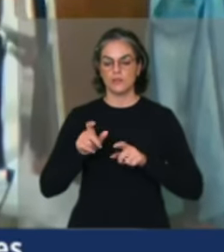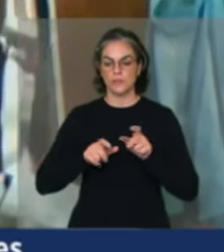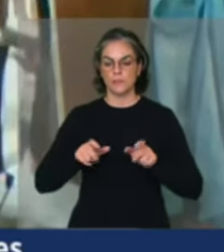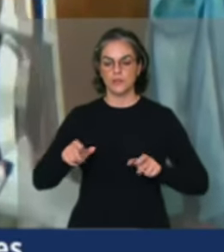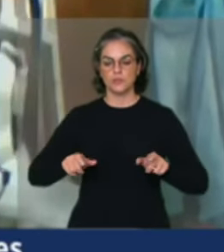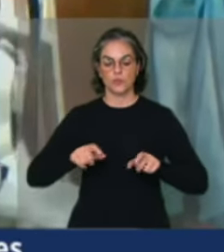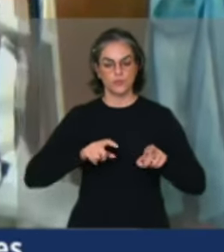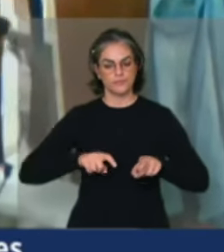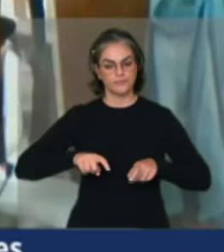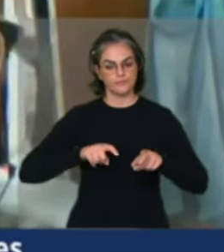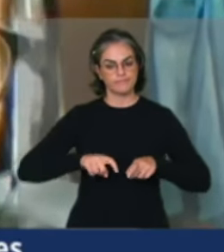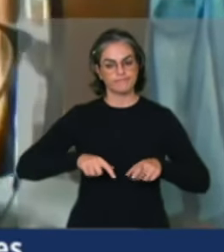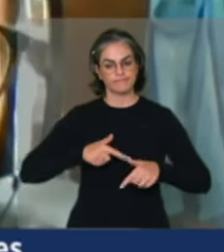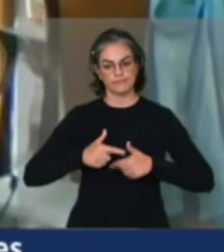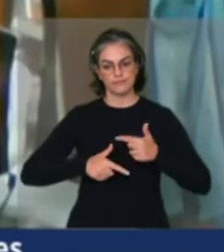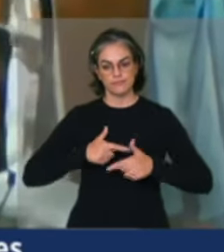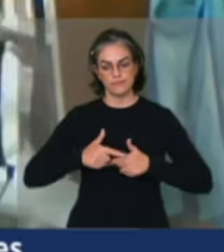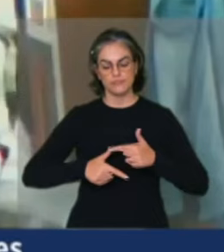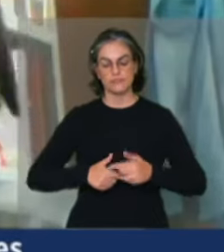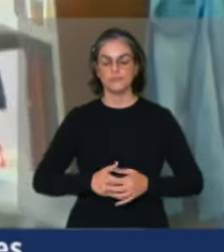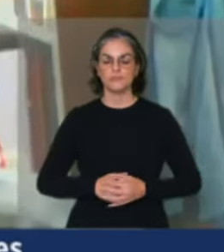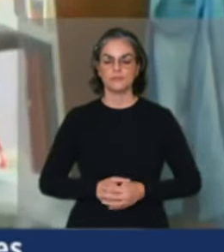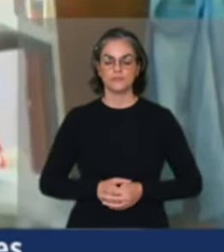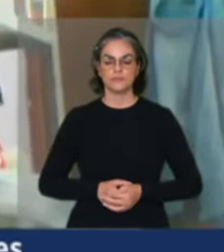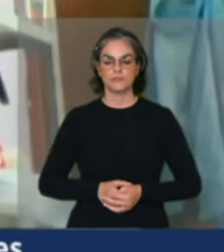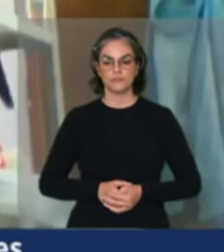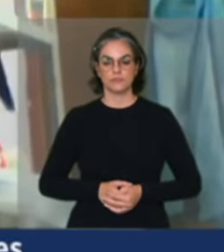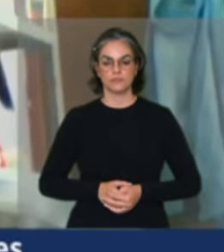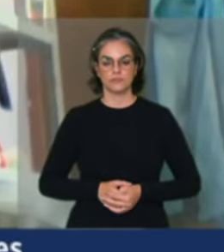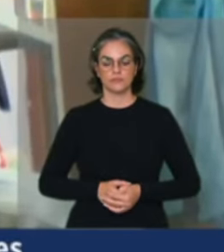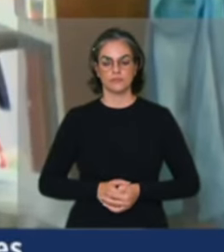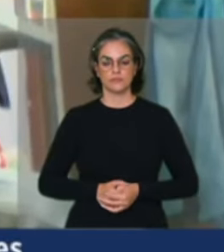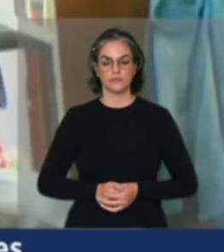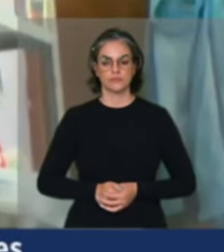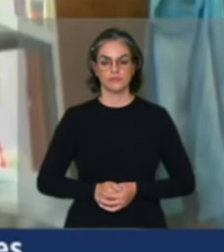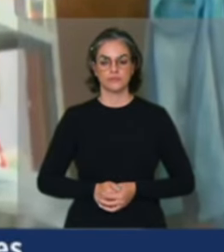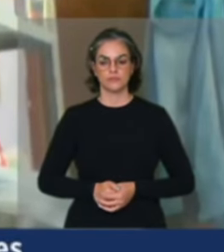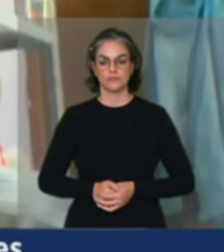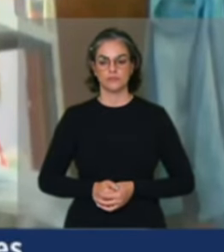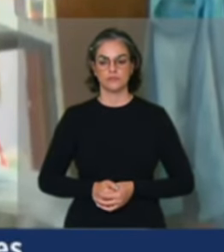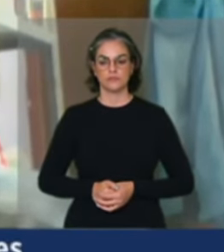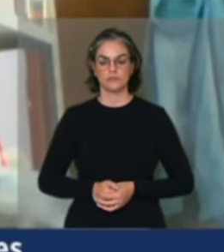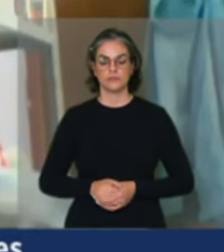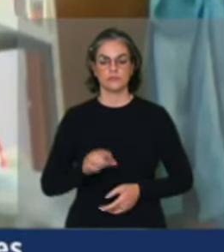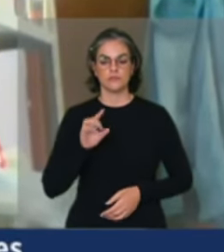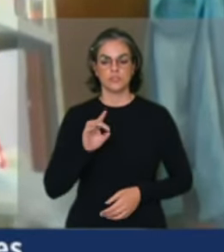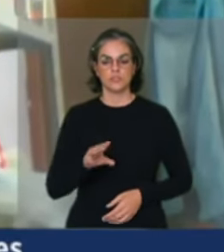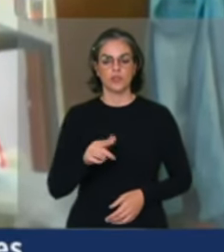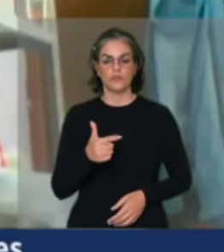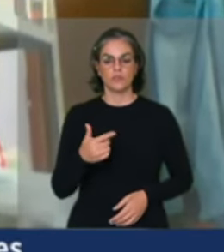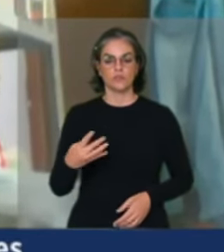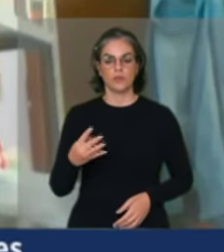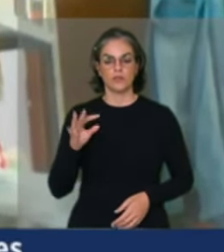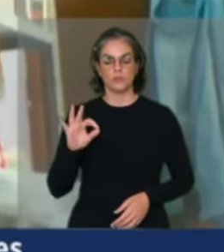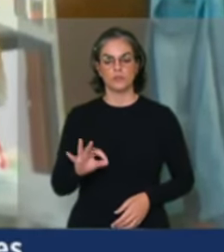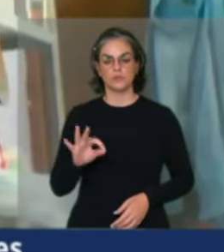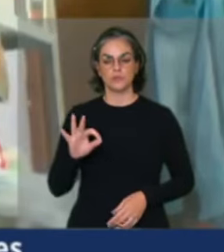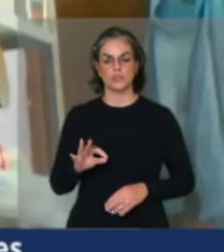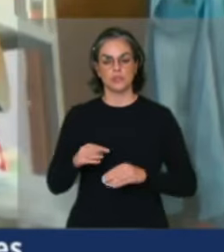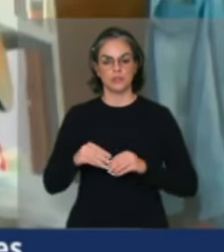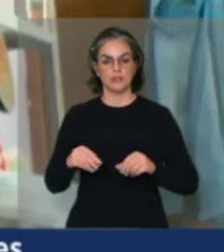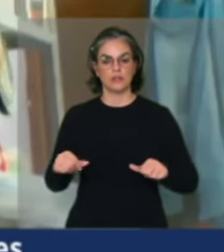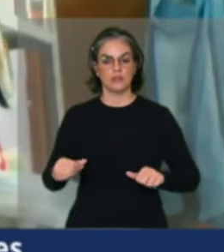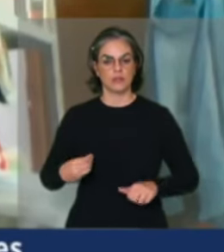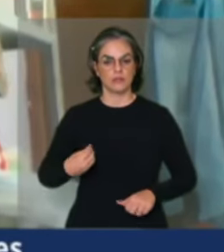produzem estes alimentos. E mesmo assim, ocupando apenas 24% das terras agricultáveis do nosso